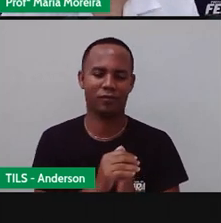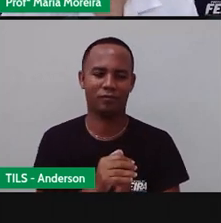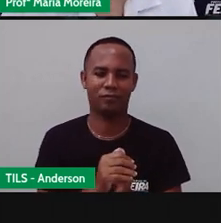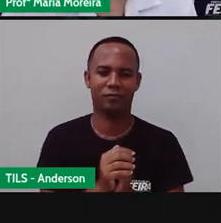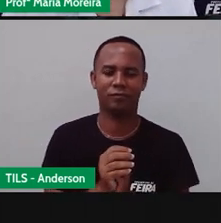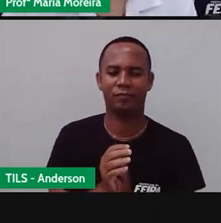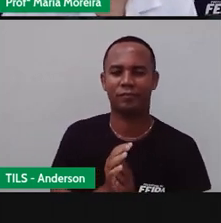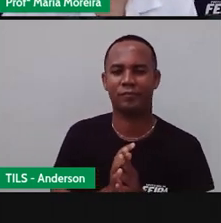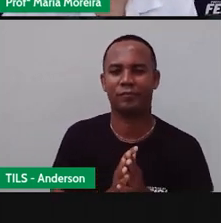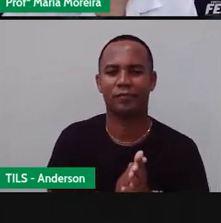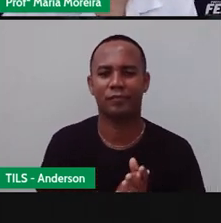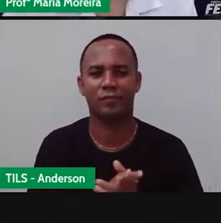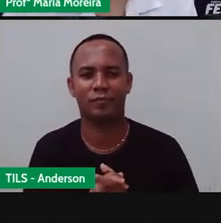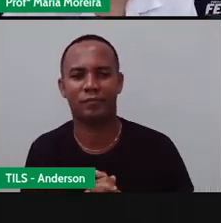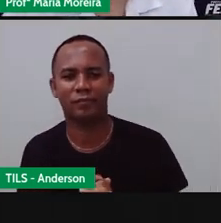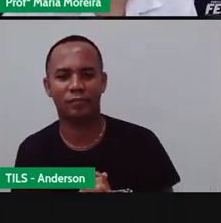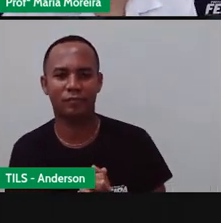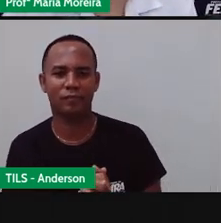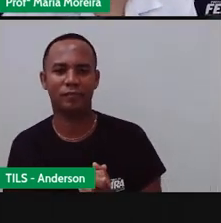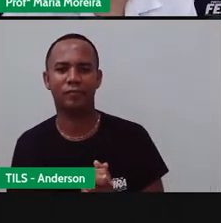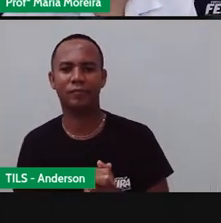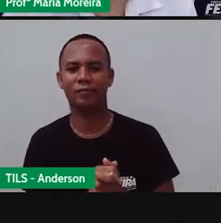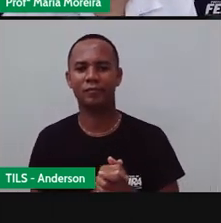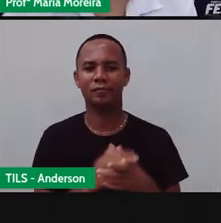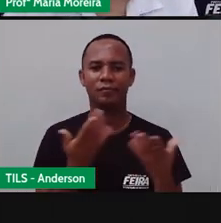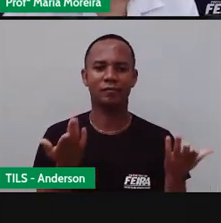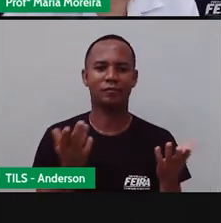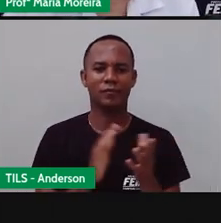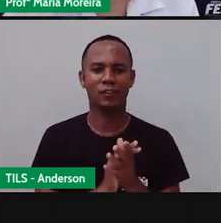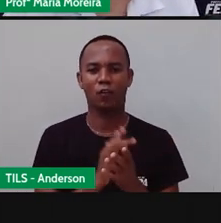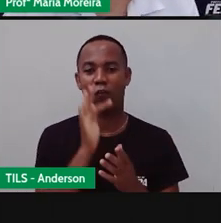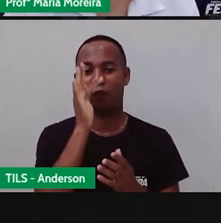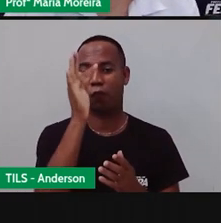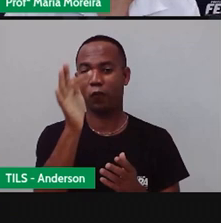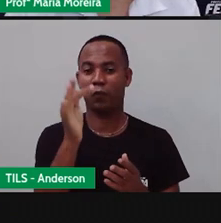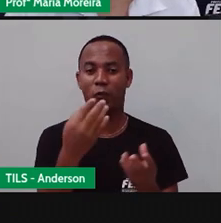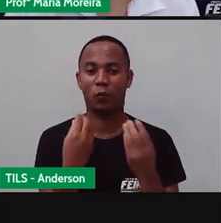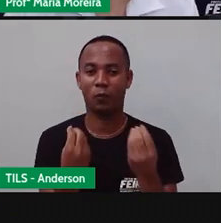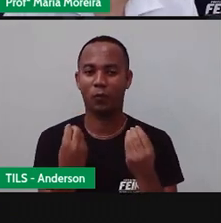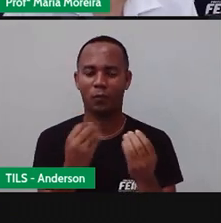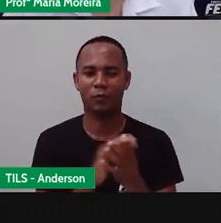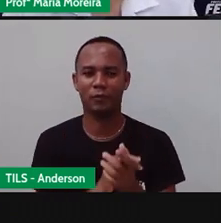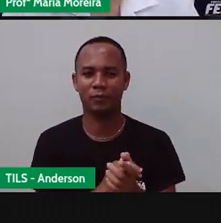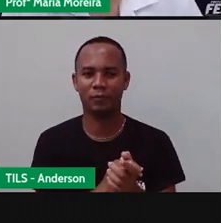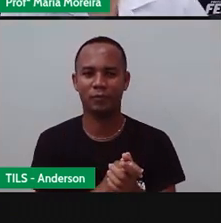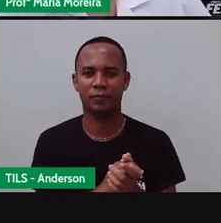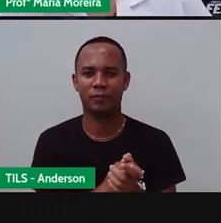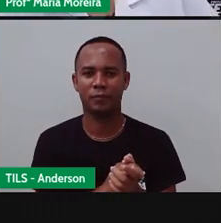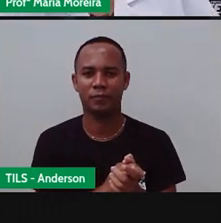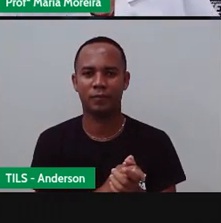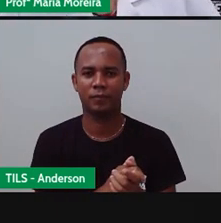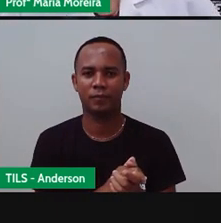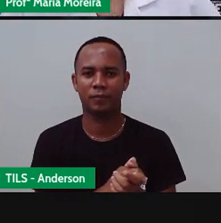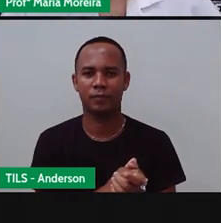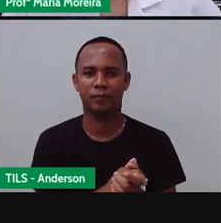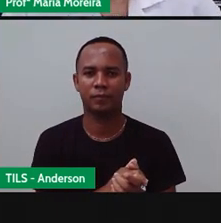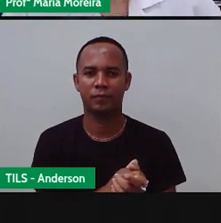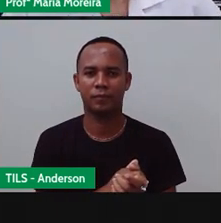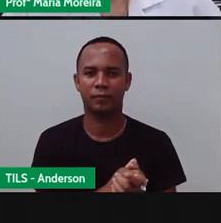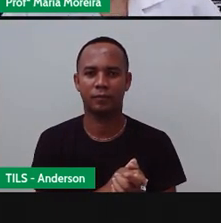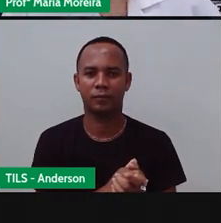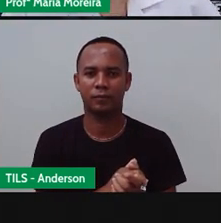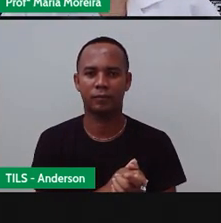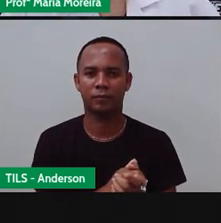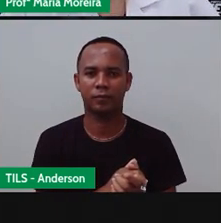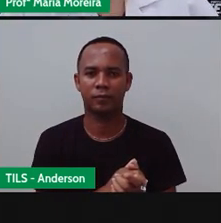né? Falei que o Macaco Ivo queria ir pro futuro e que eu não queria ir. Já tô projetando aí dia 31. Vamos lá. Agora,